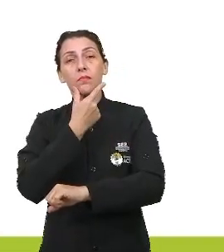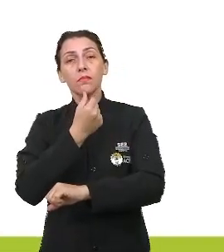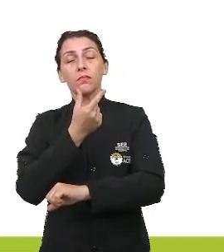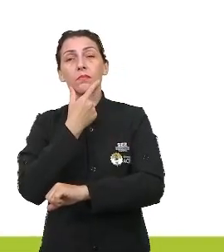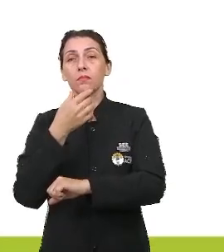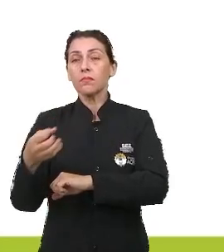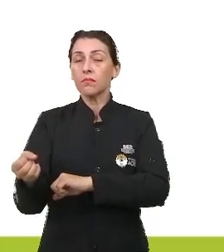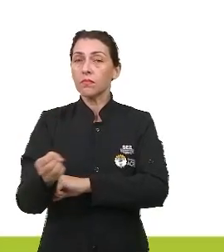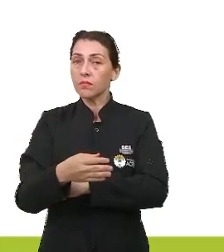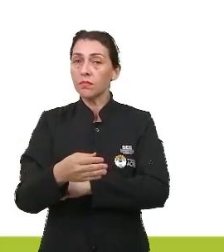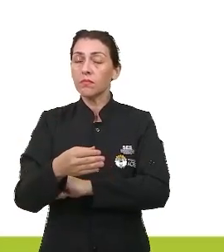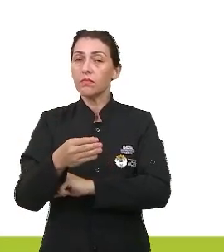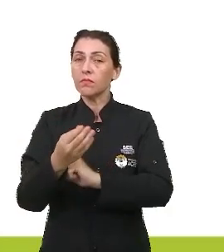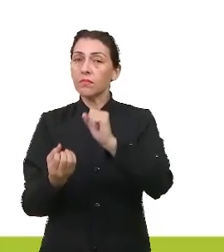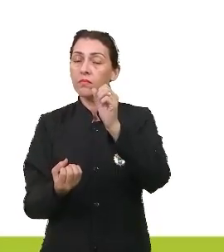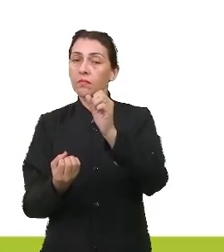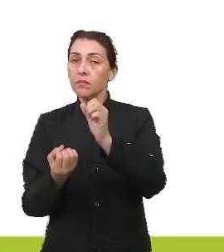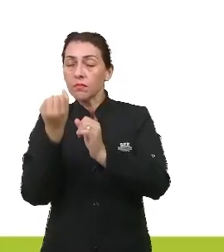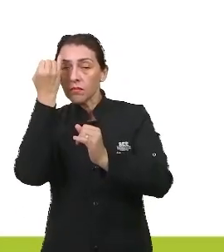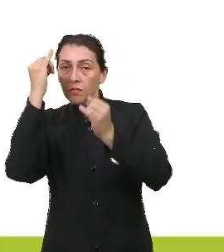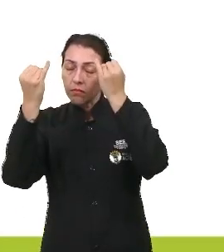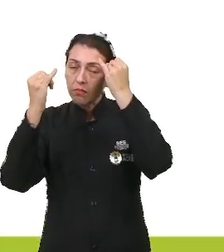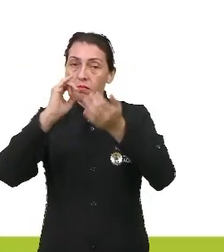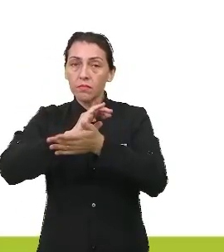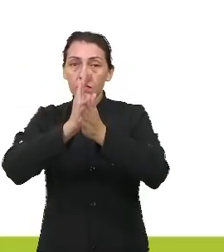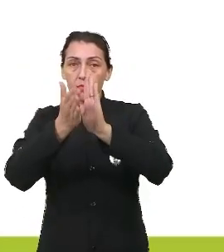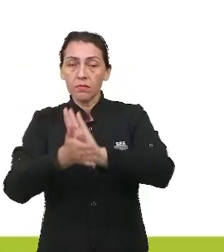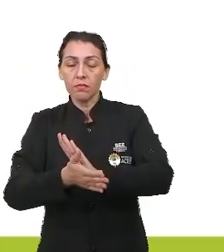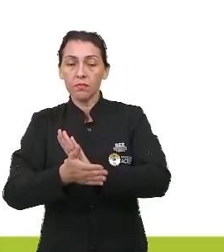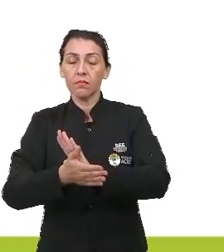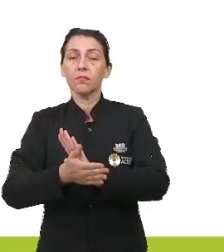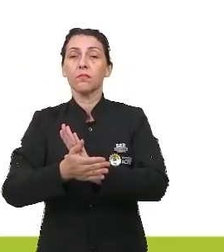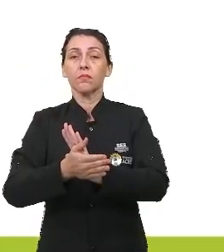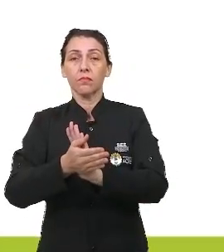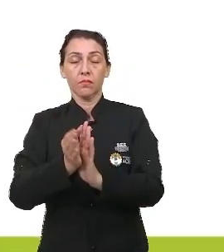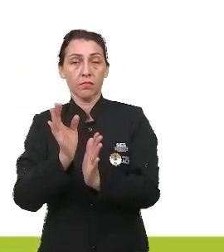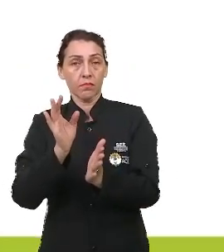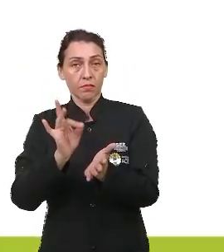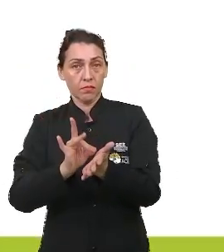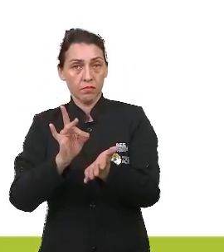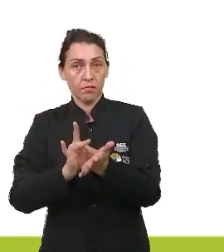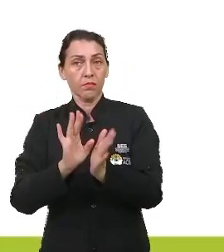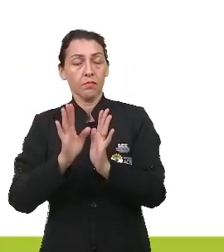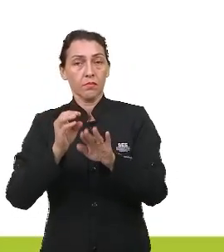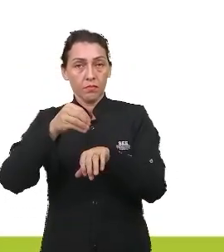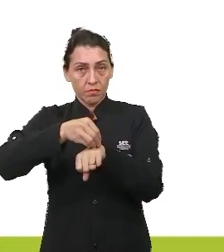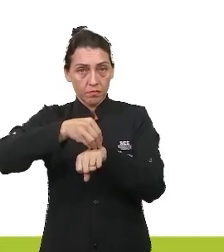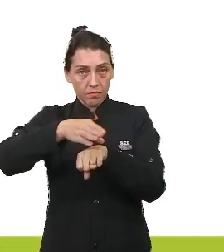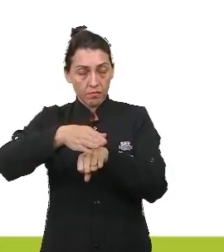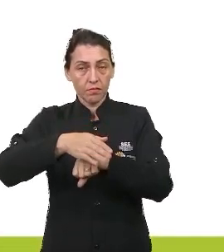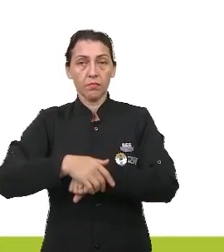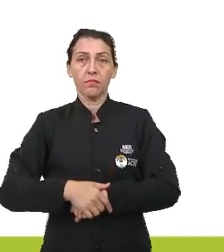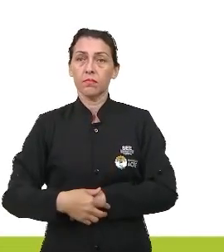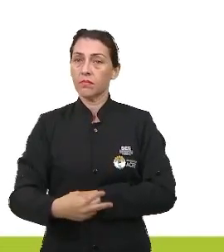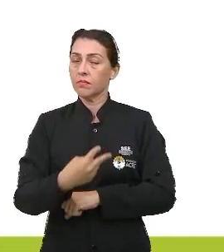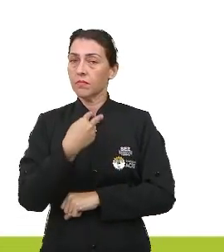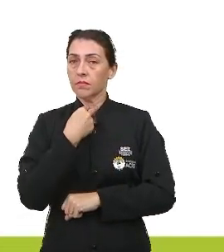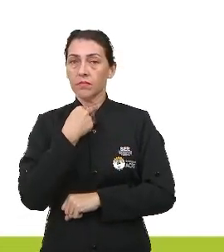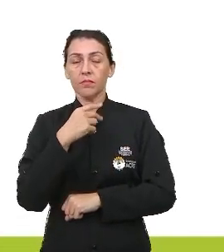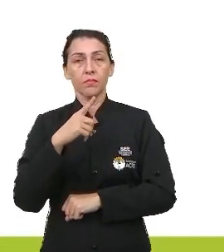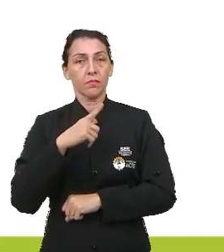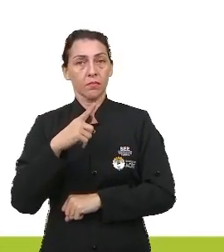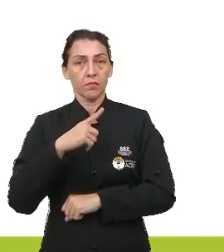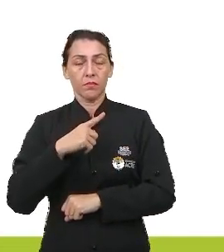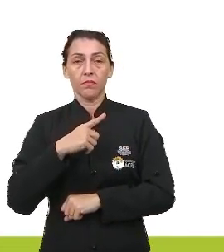de novos inventos que destroem sua realidade. Já demos essa dica aqui, né, pessoal? Nós não podemos ter uma